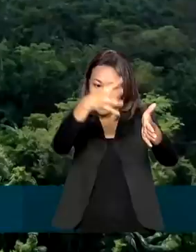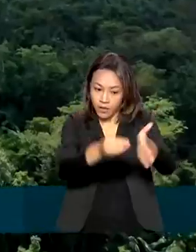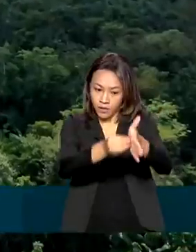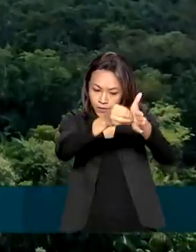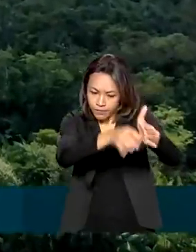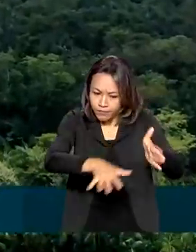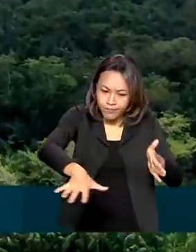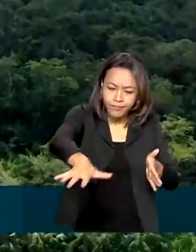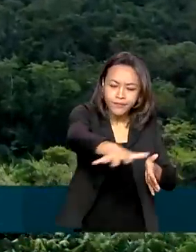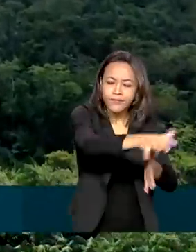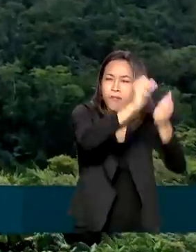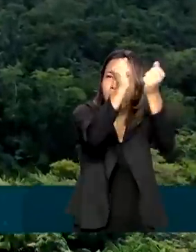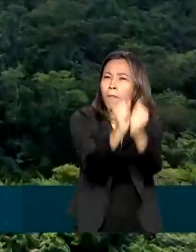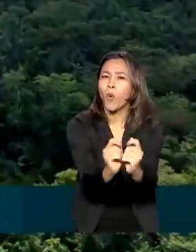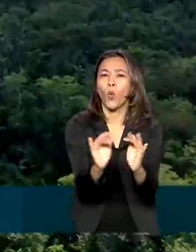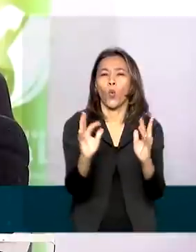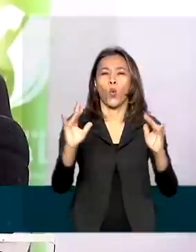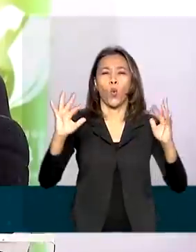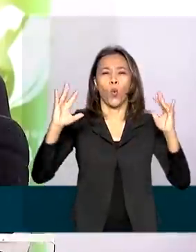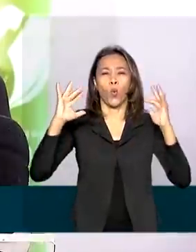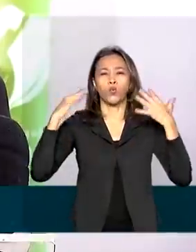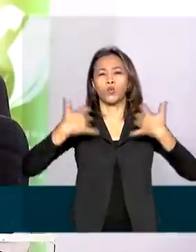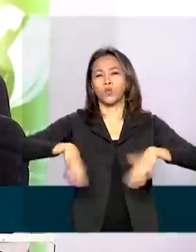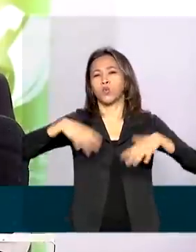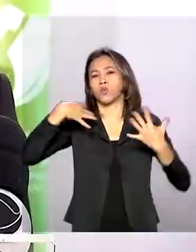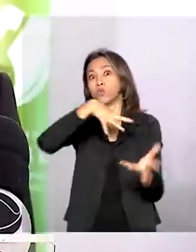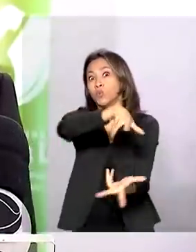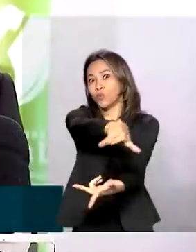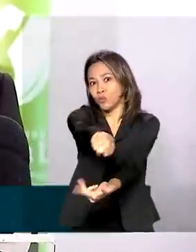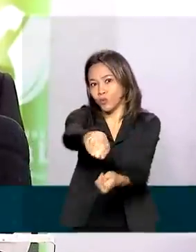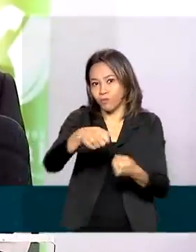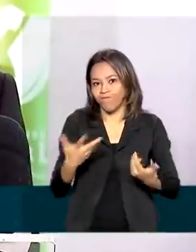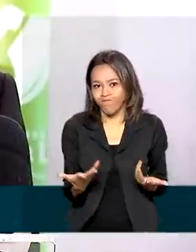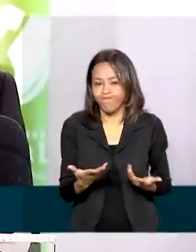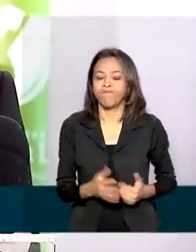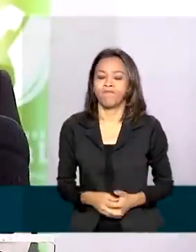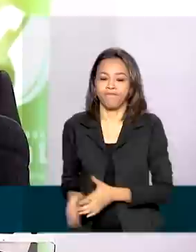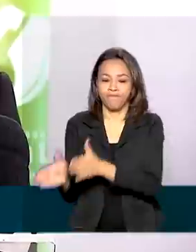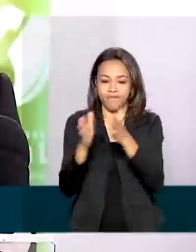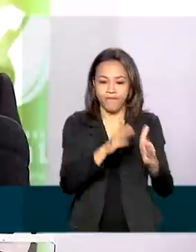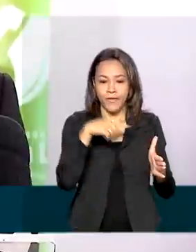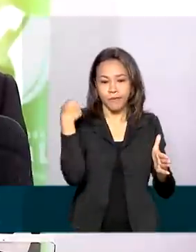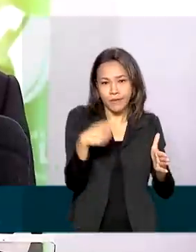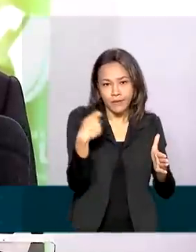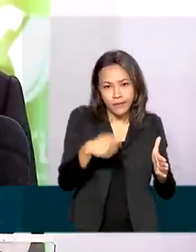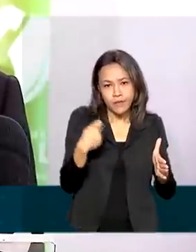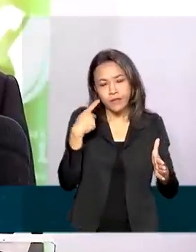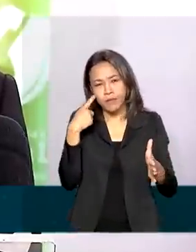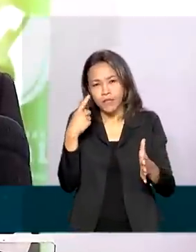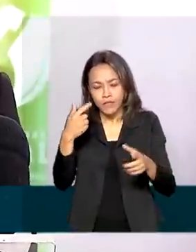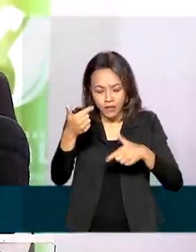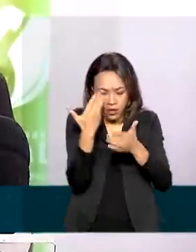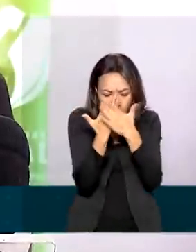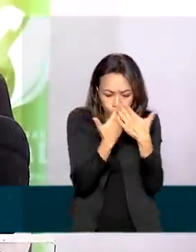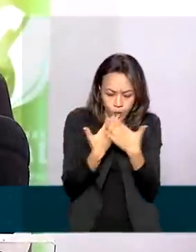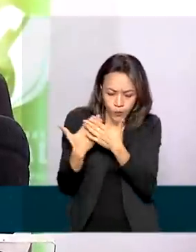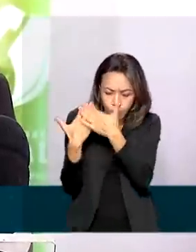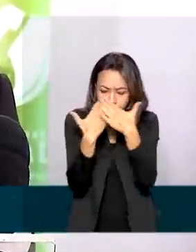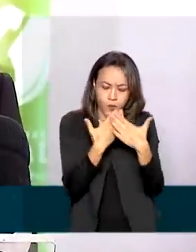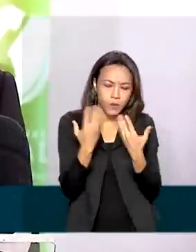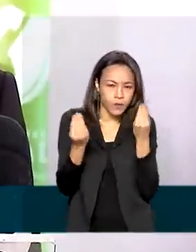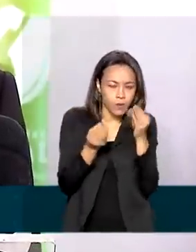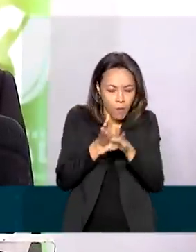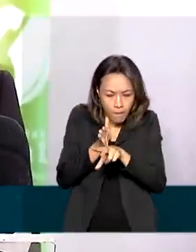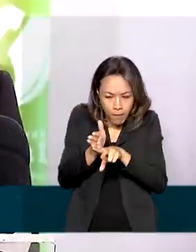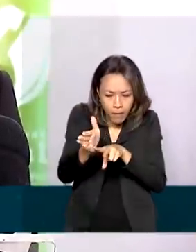maior floresta tropical do mundo. Teremos que procurar uma linha de ação, e isso está sendo estudado pela Casa Civil,